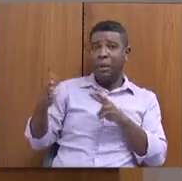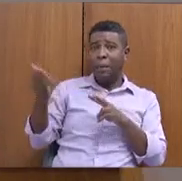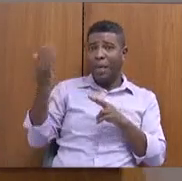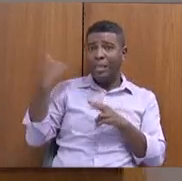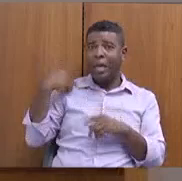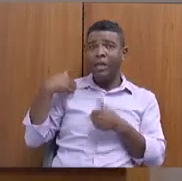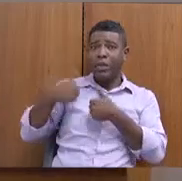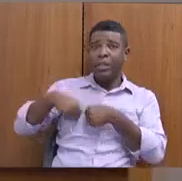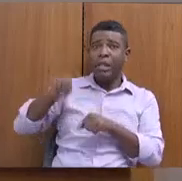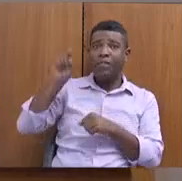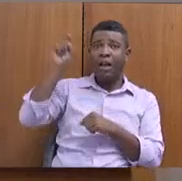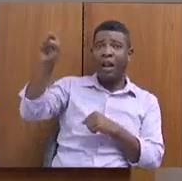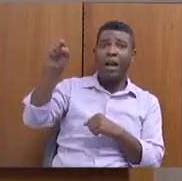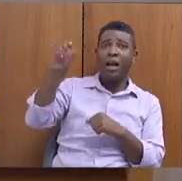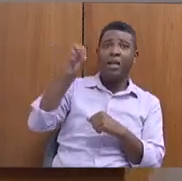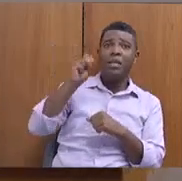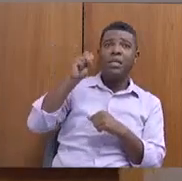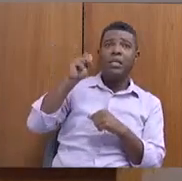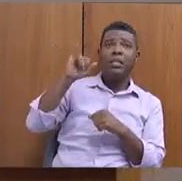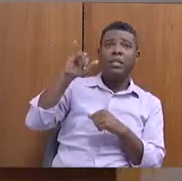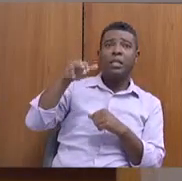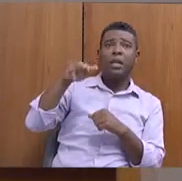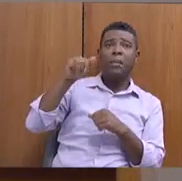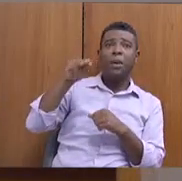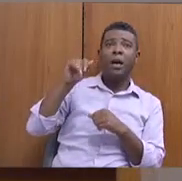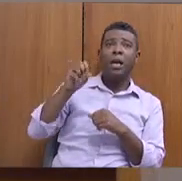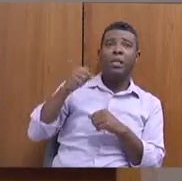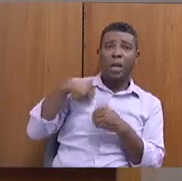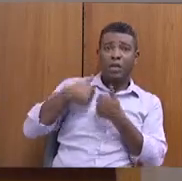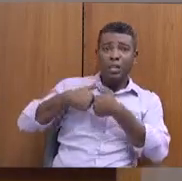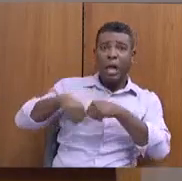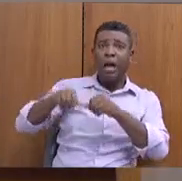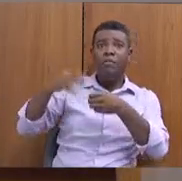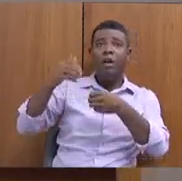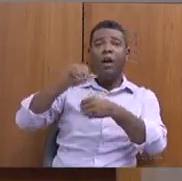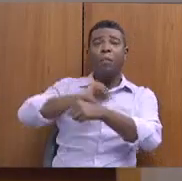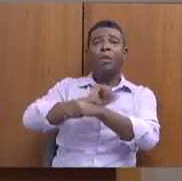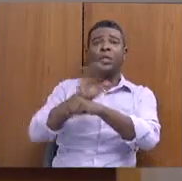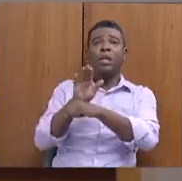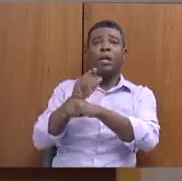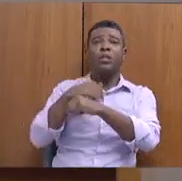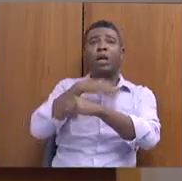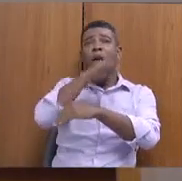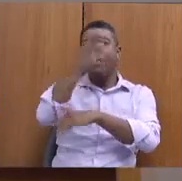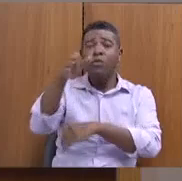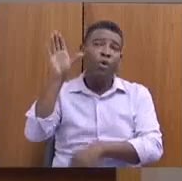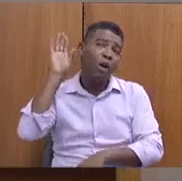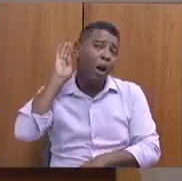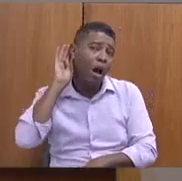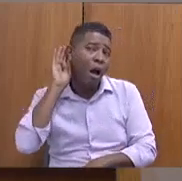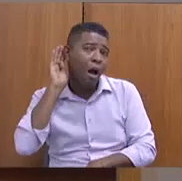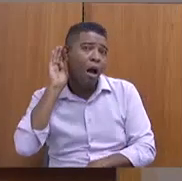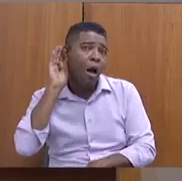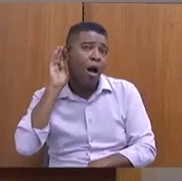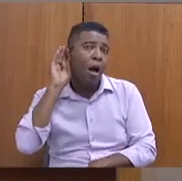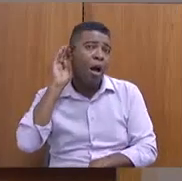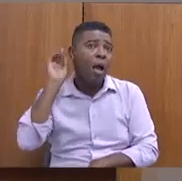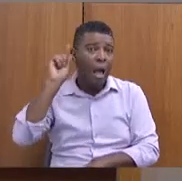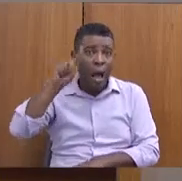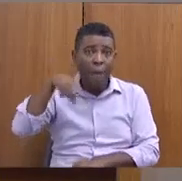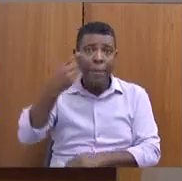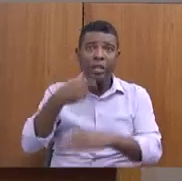região, no Simans, com a nossa região de Montes Claros, para fazer uma escutativa. Agora, a próxima ida vai ser Salinas.